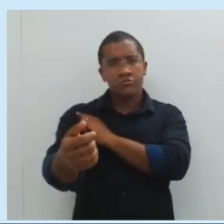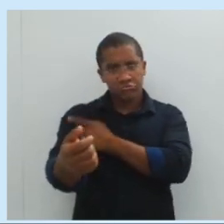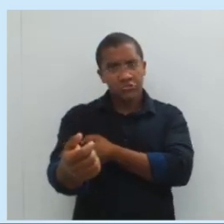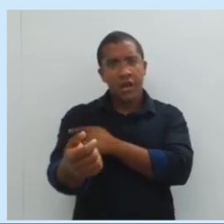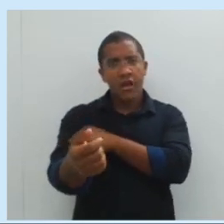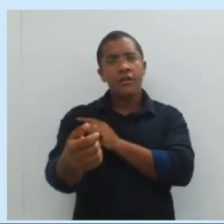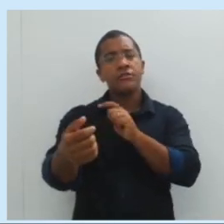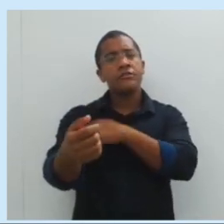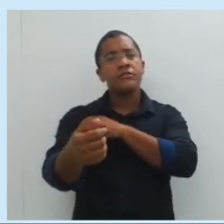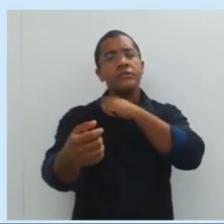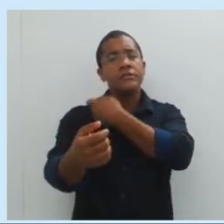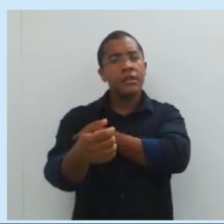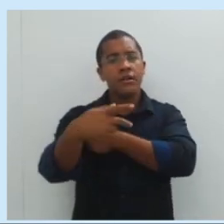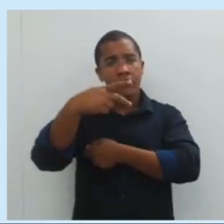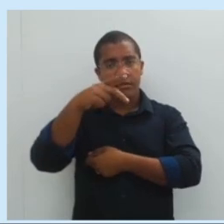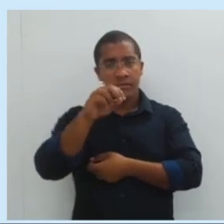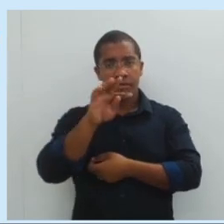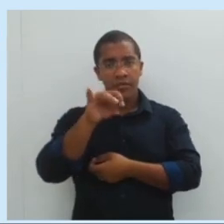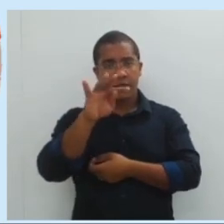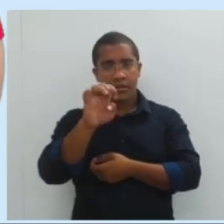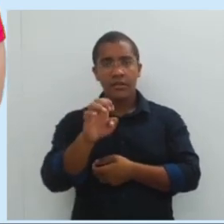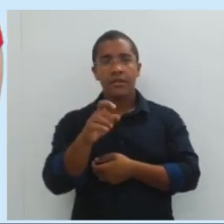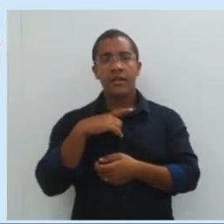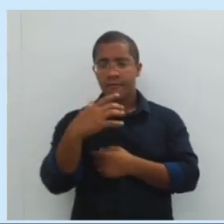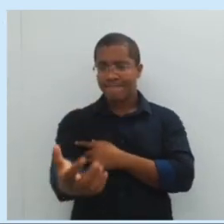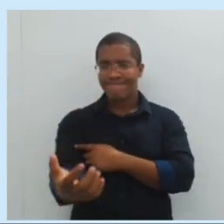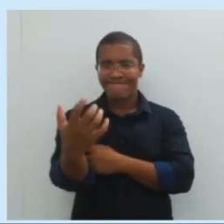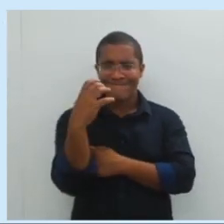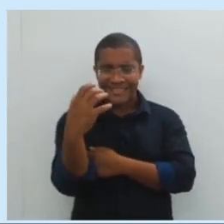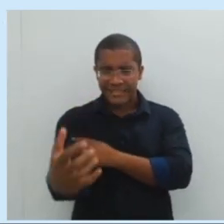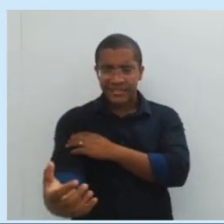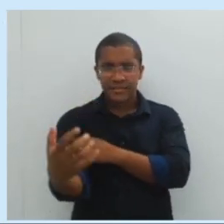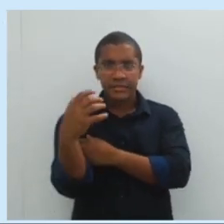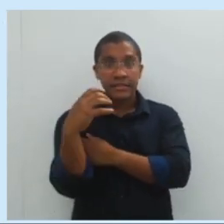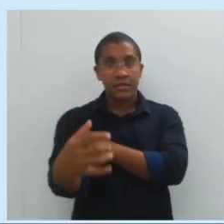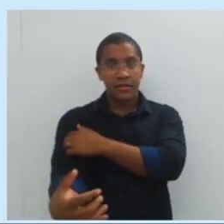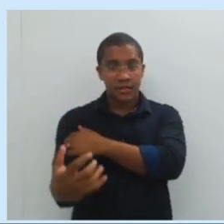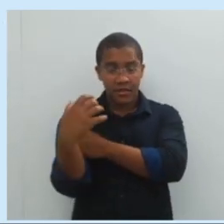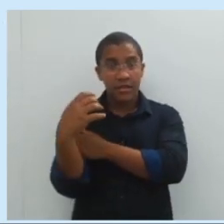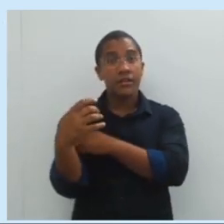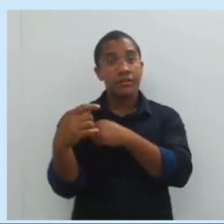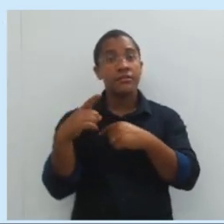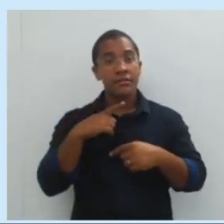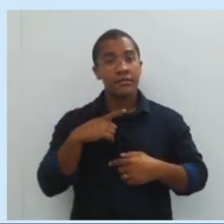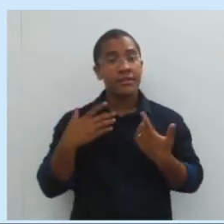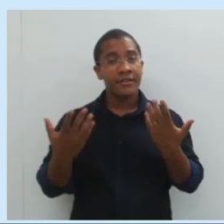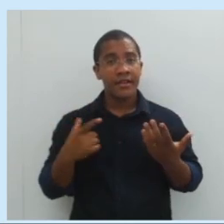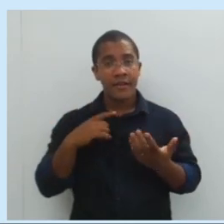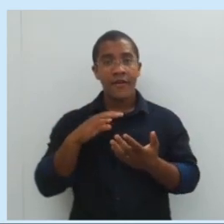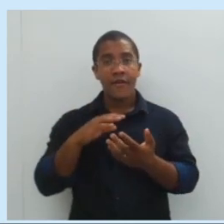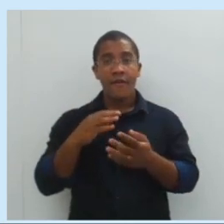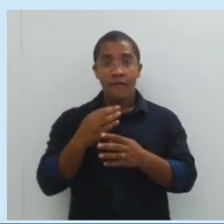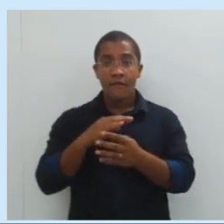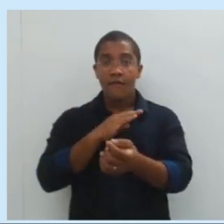tríceps, seria a minha força potente, quem vai exercer o movimento. Força de